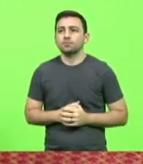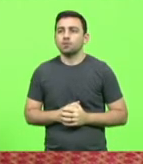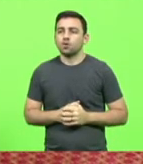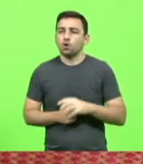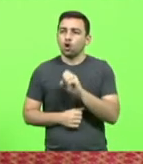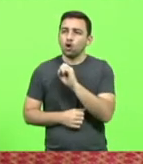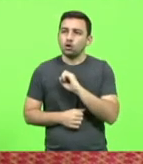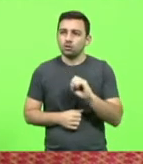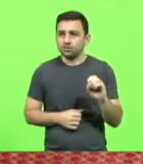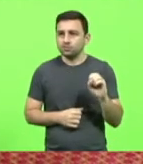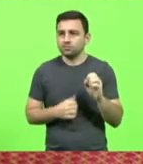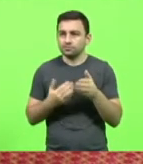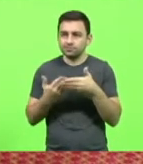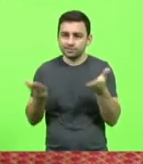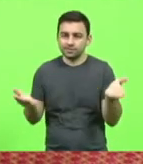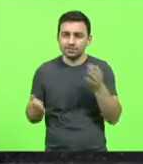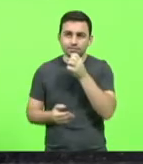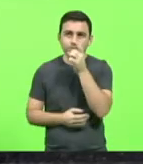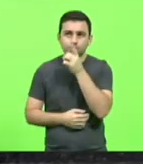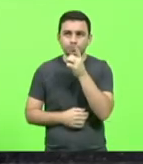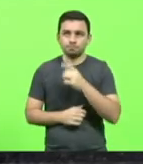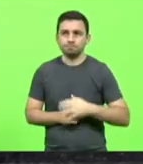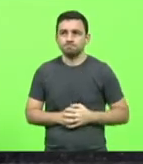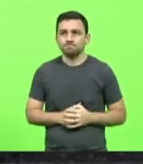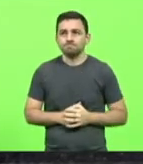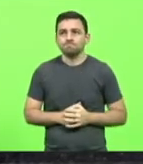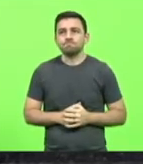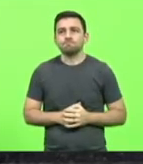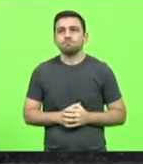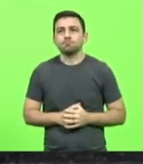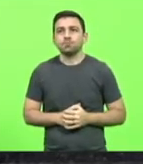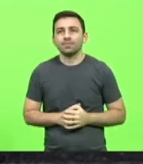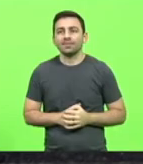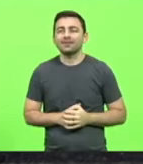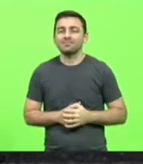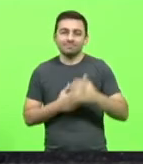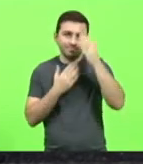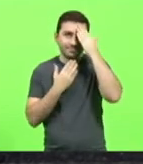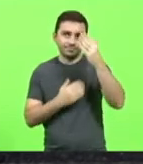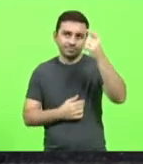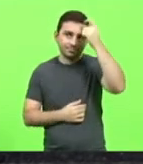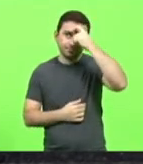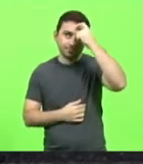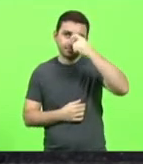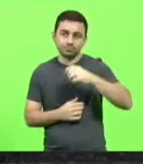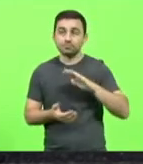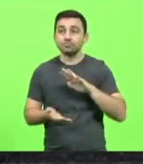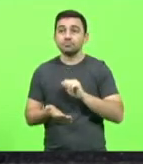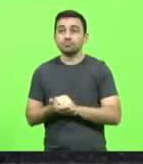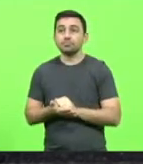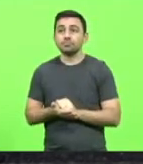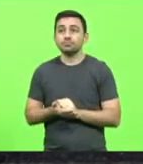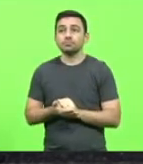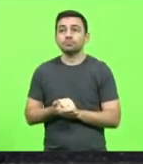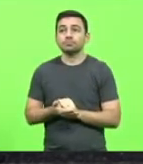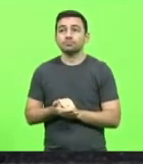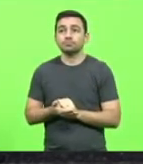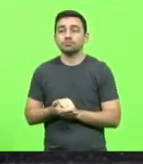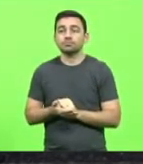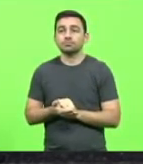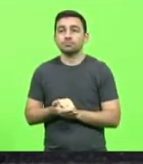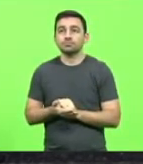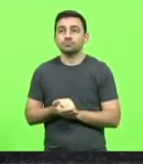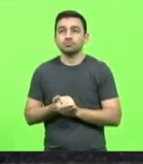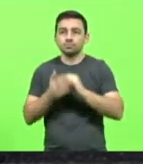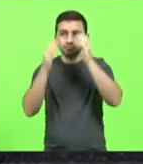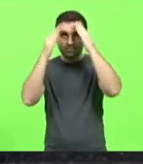semana a todos os catarinenses. Obrigado, deputado Maurício. Está escrito, deputado José Milton, por